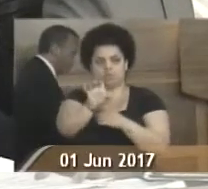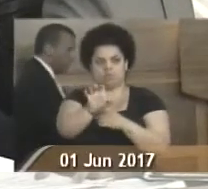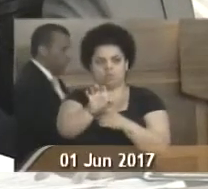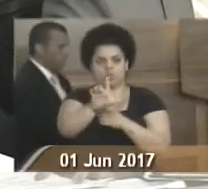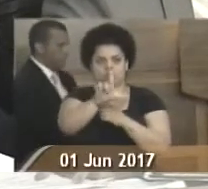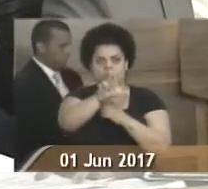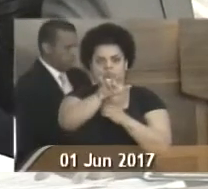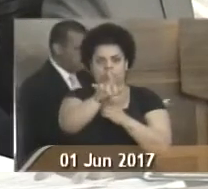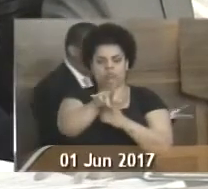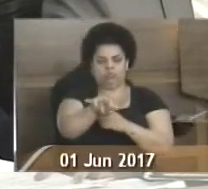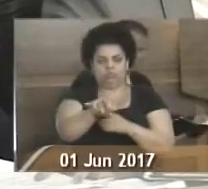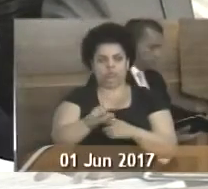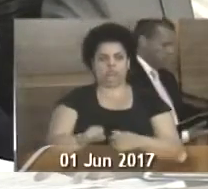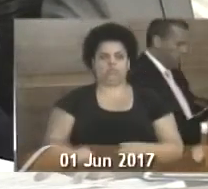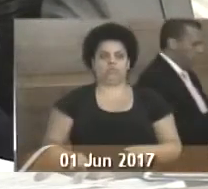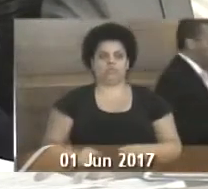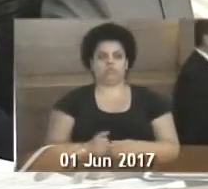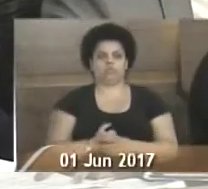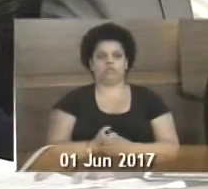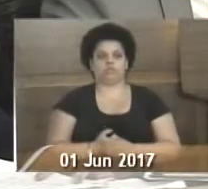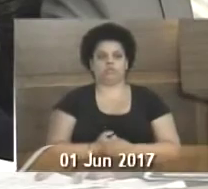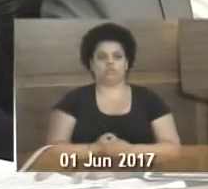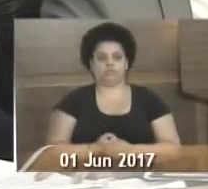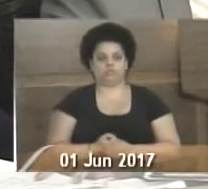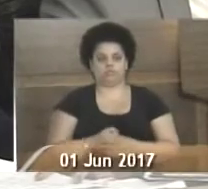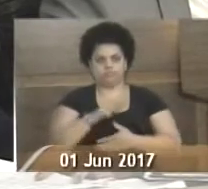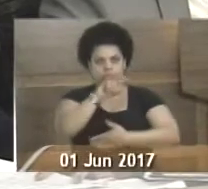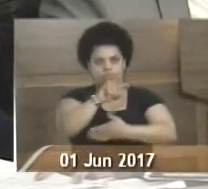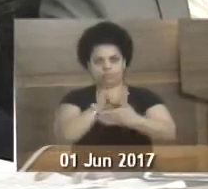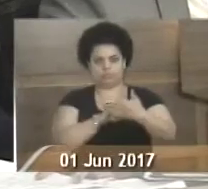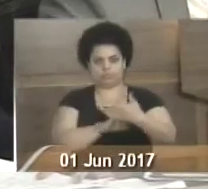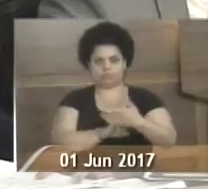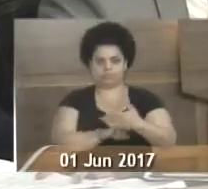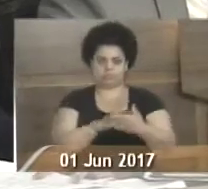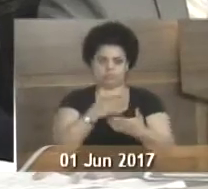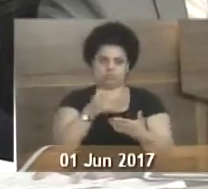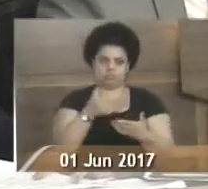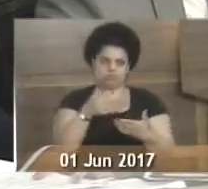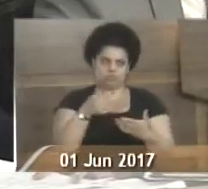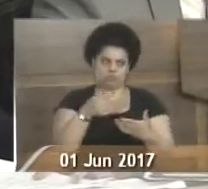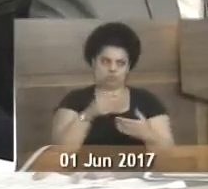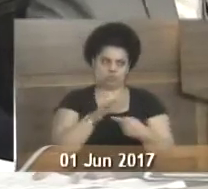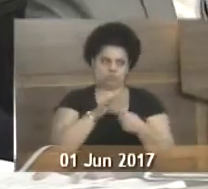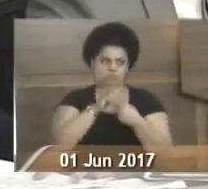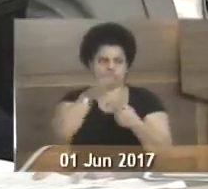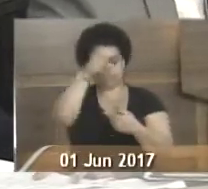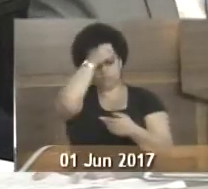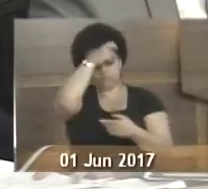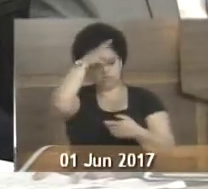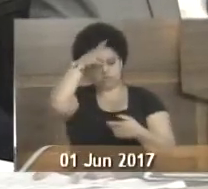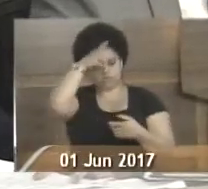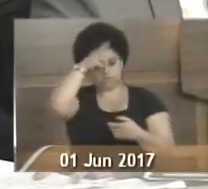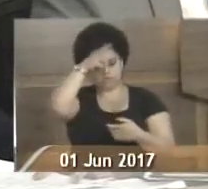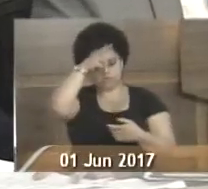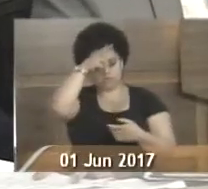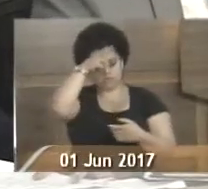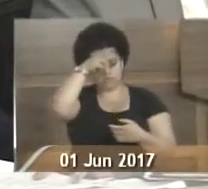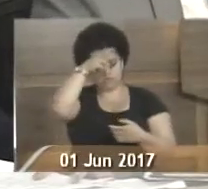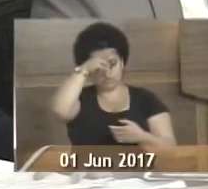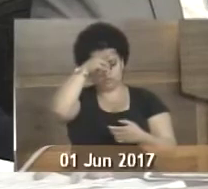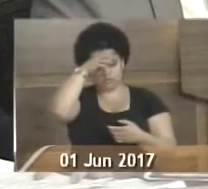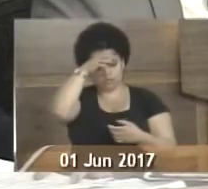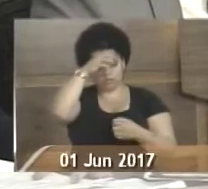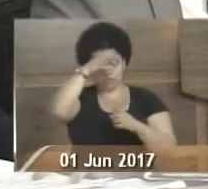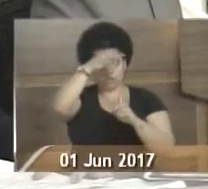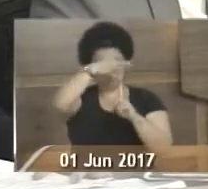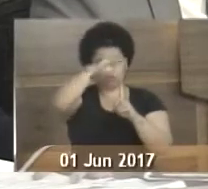Guerra. Indicação nº 1.758, 2017. Indicando ao prefeito municipal a reconstrução dos